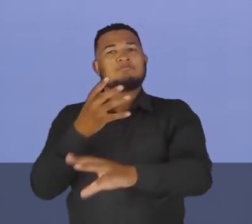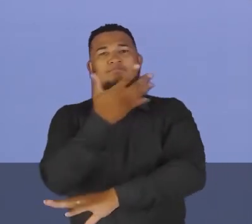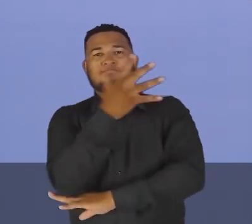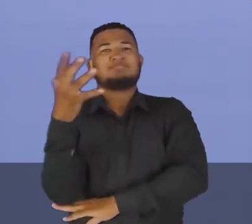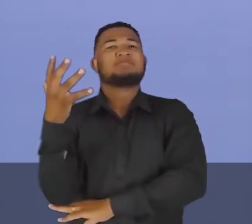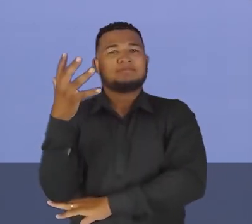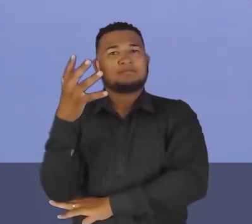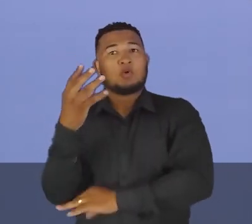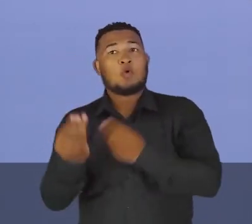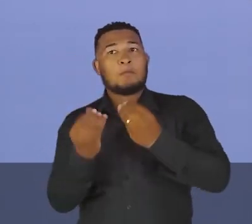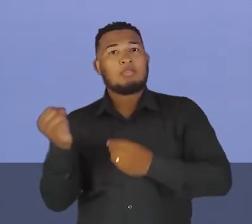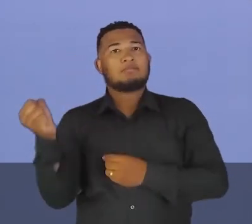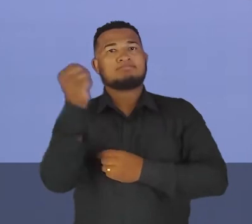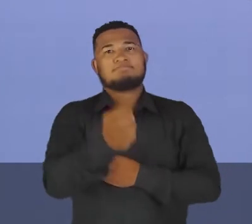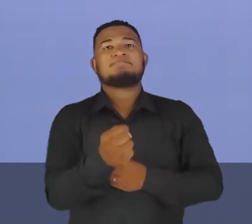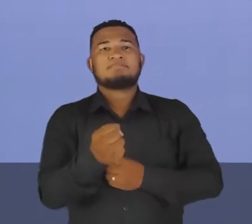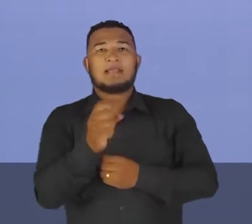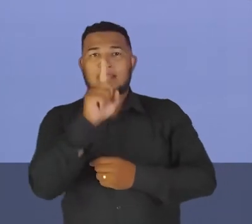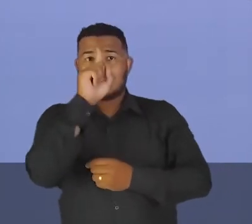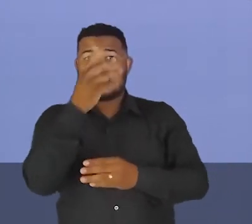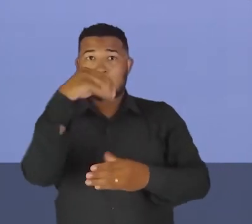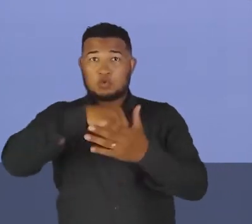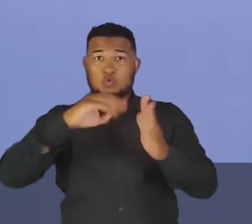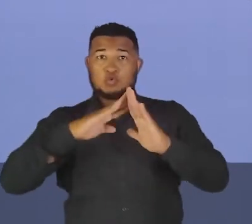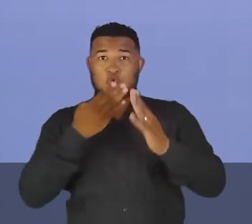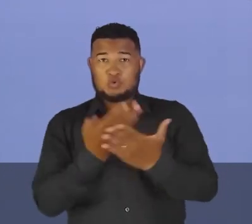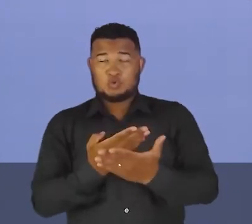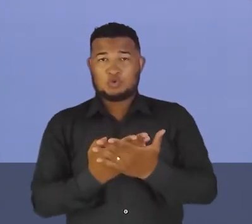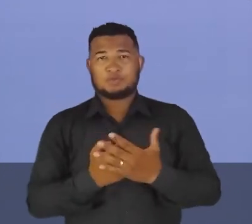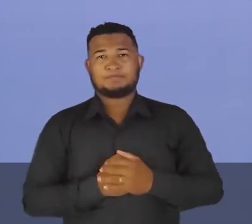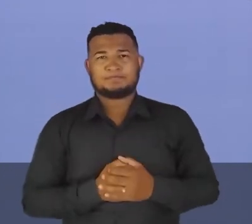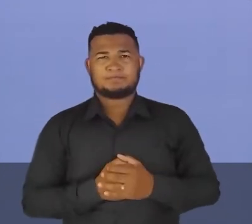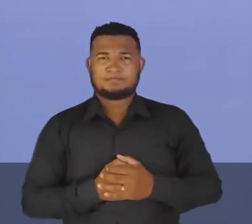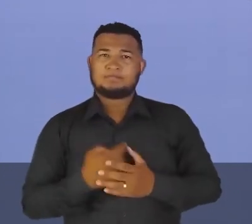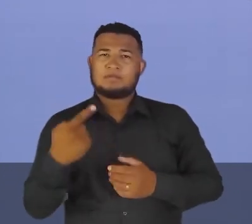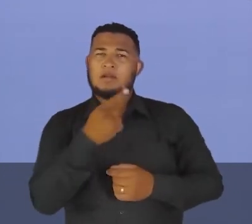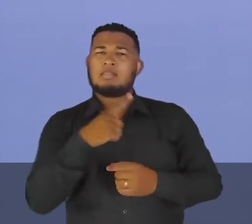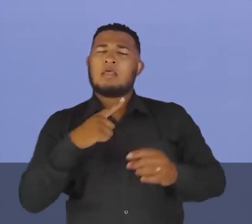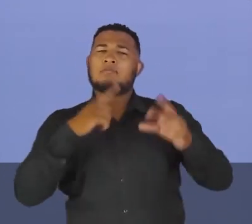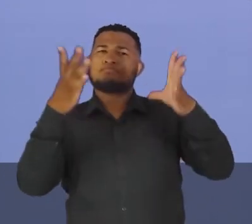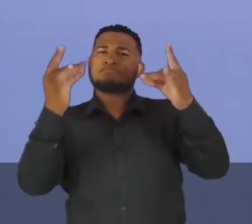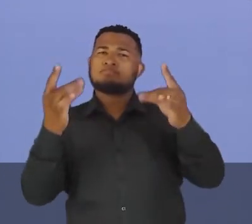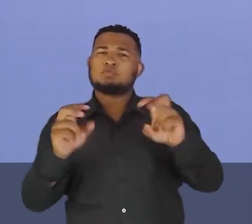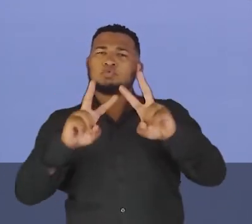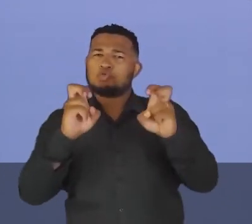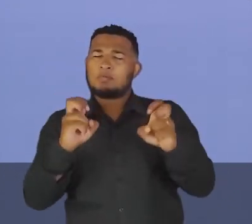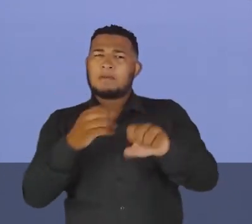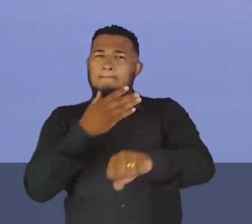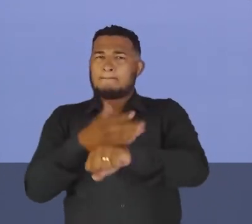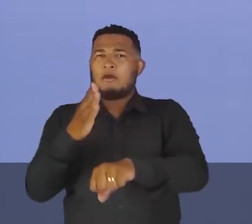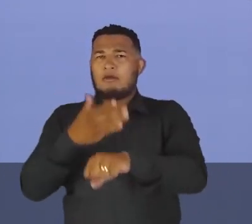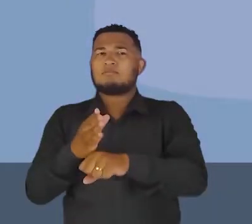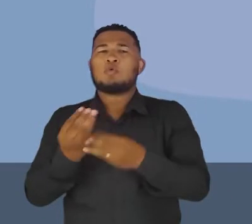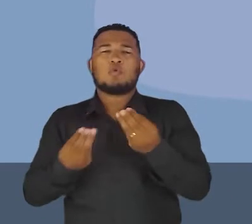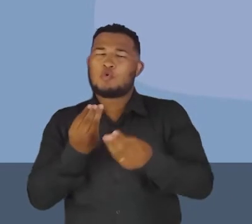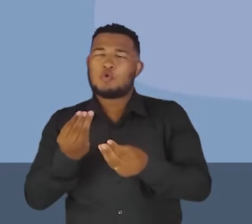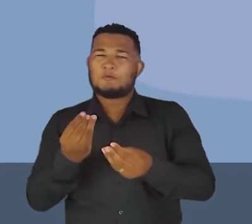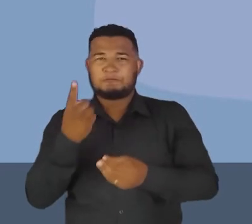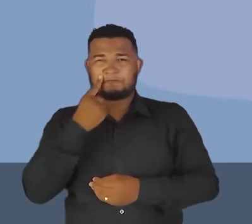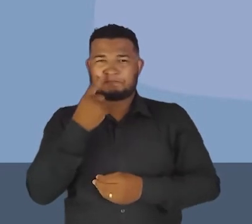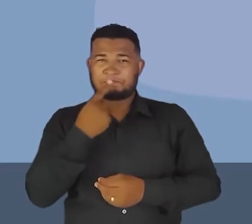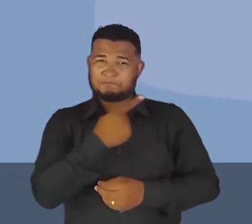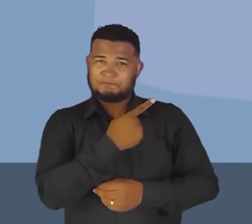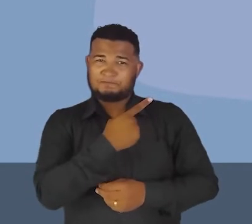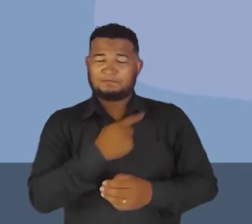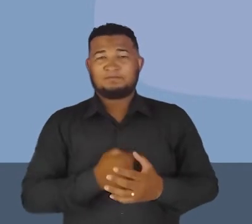dessa ideia na escola, tá? Eu vou colocar para vocês algumas imagens que falam sobre essas práticas, né? da educação ambiental. Olha lá na telinha, para